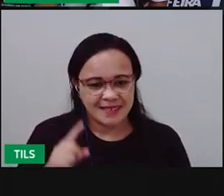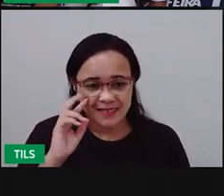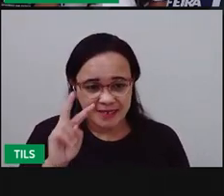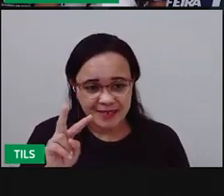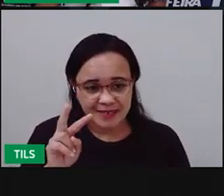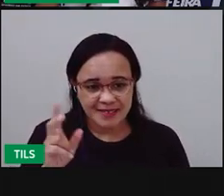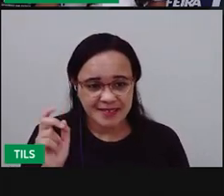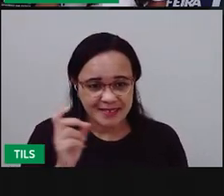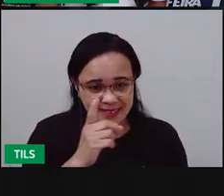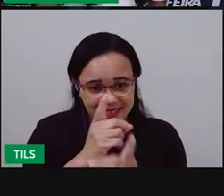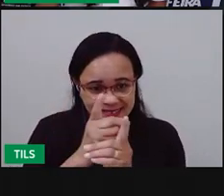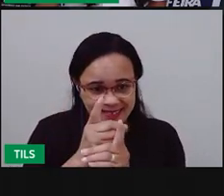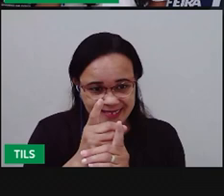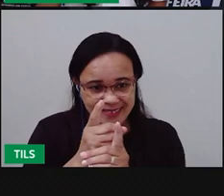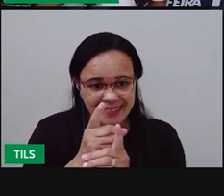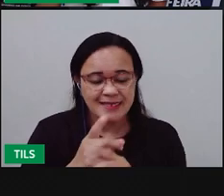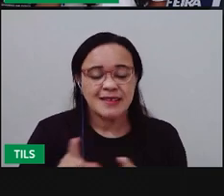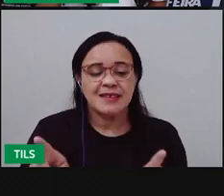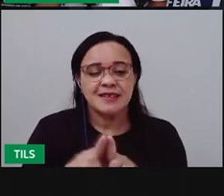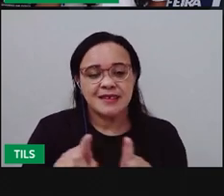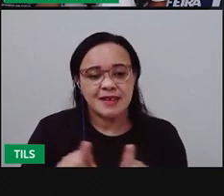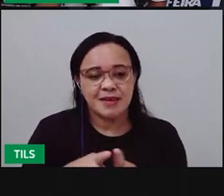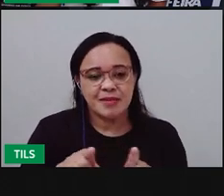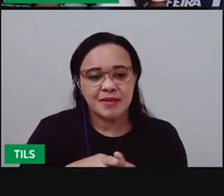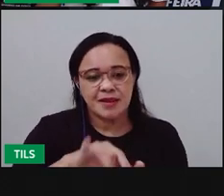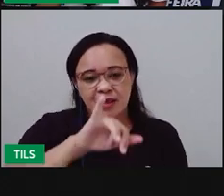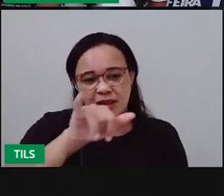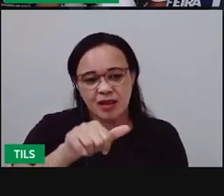Um jumento.